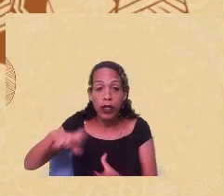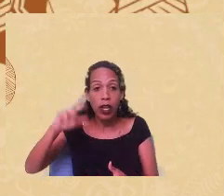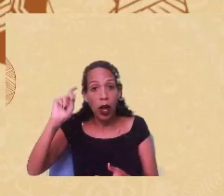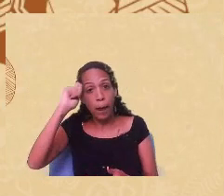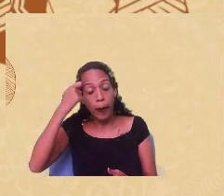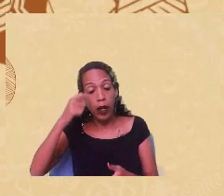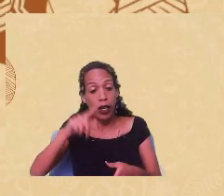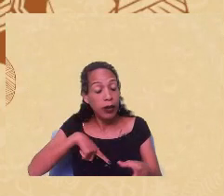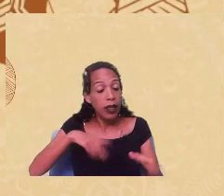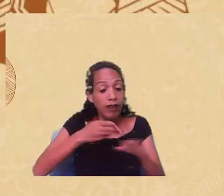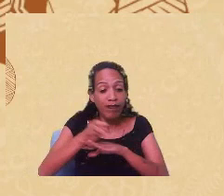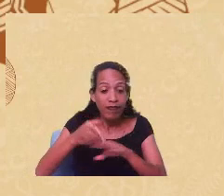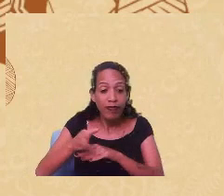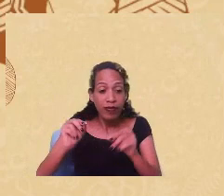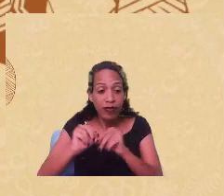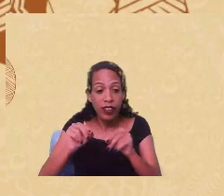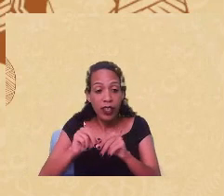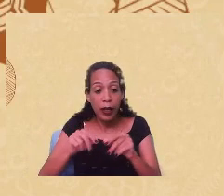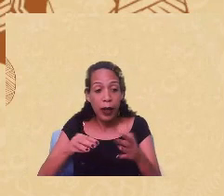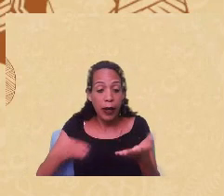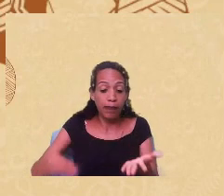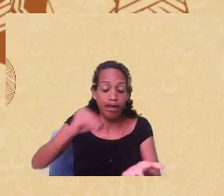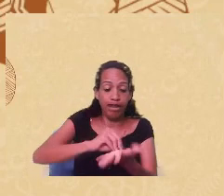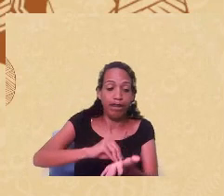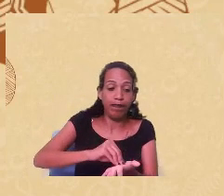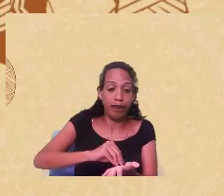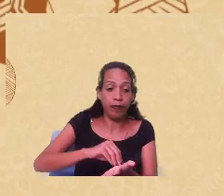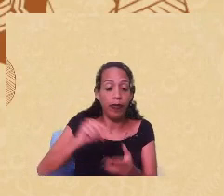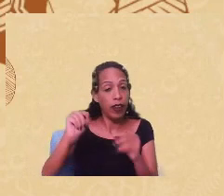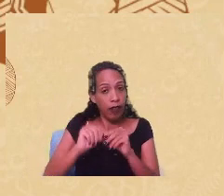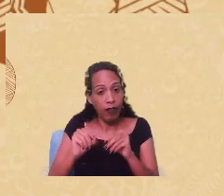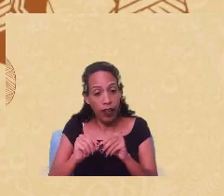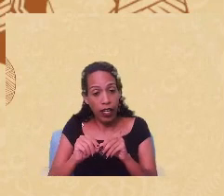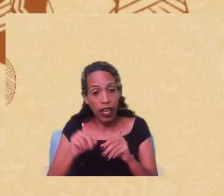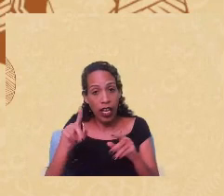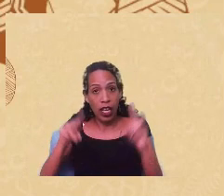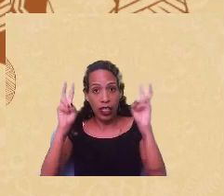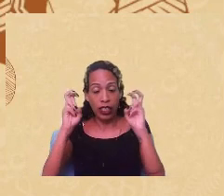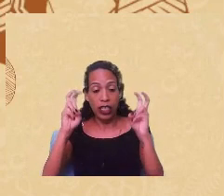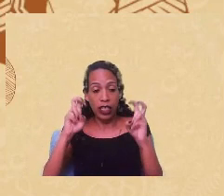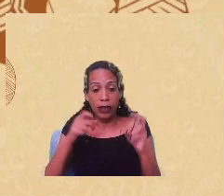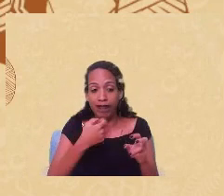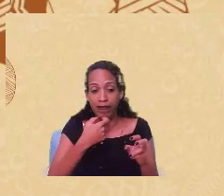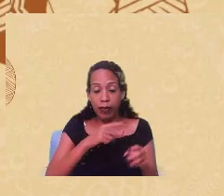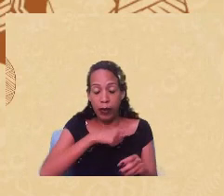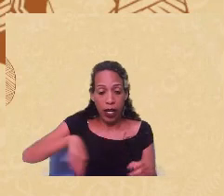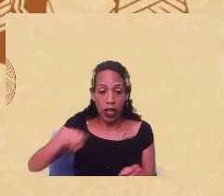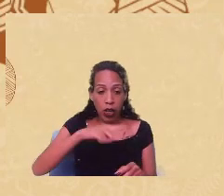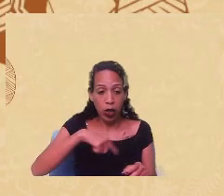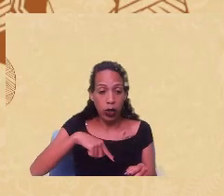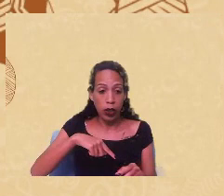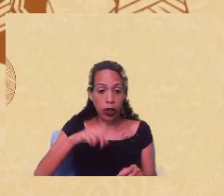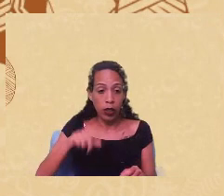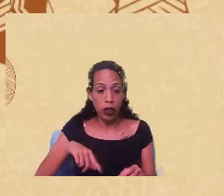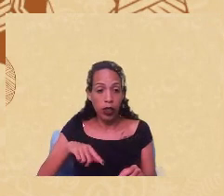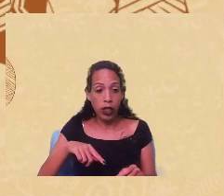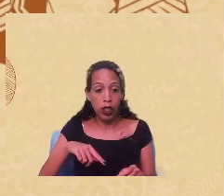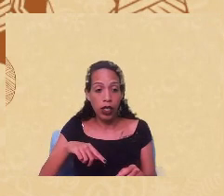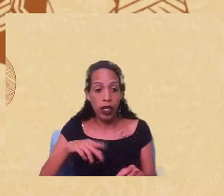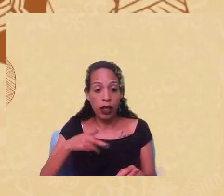e não para criar um campo segregado. Feito isso, essa crítica interna para nós, e vou me ater, por exemplo,